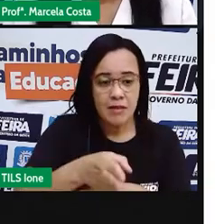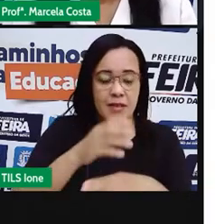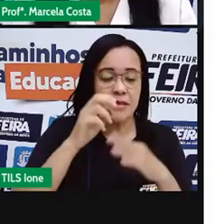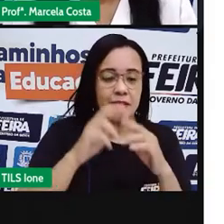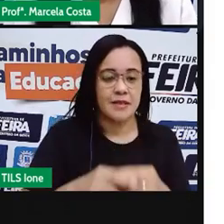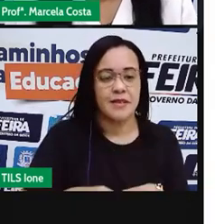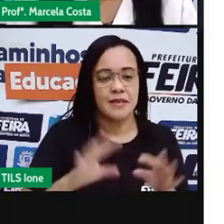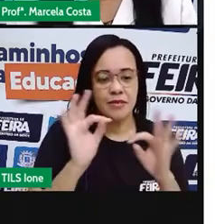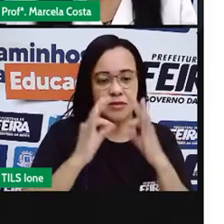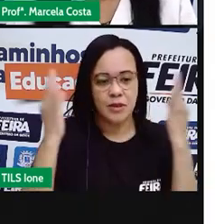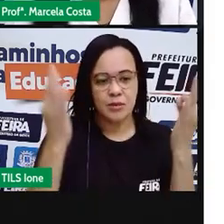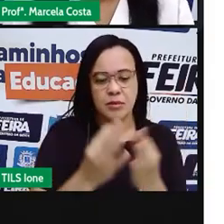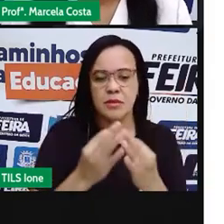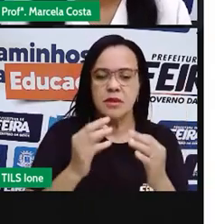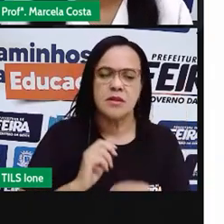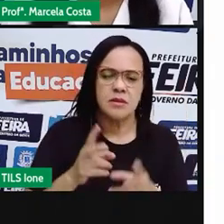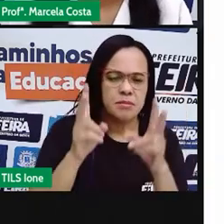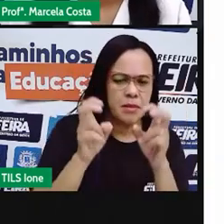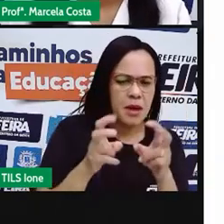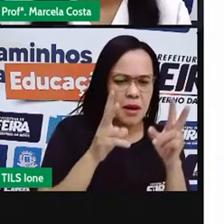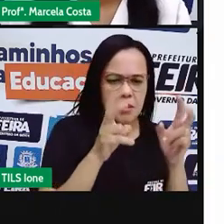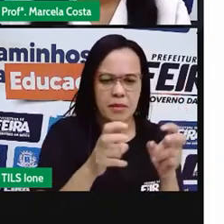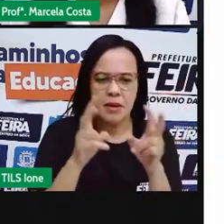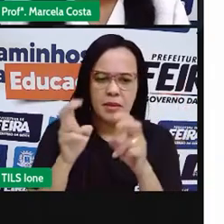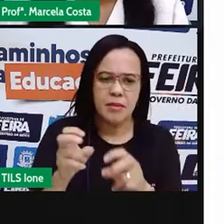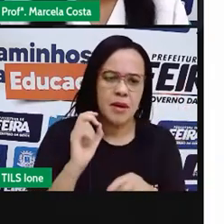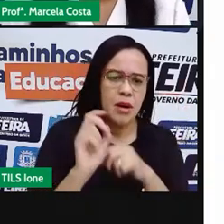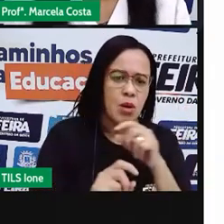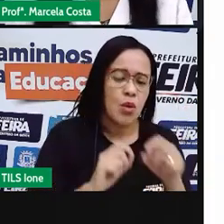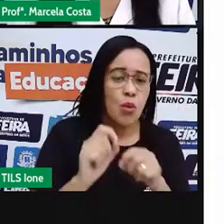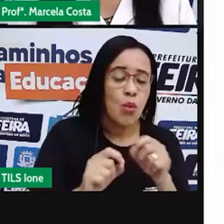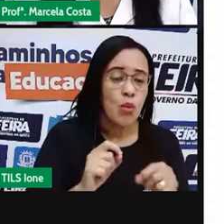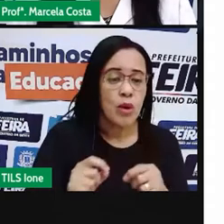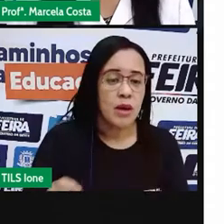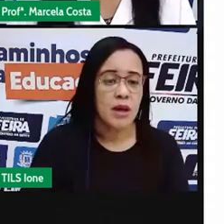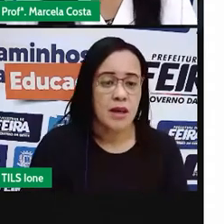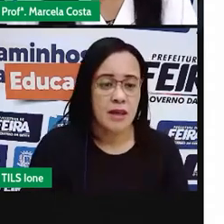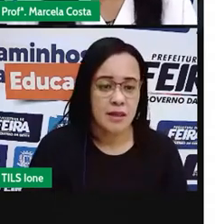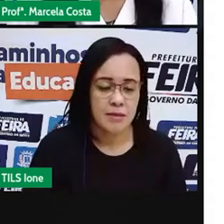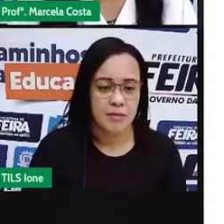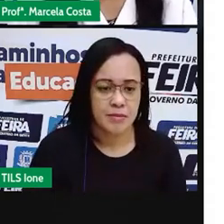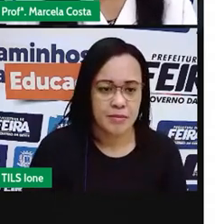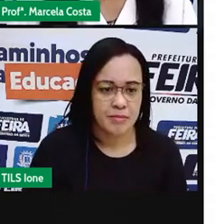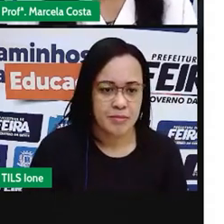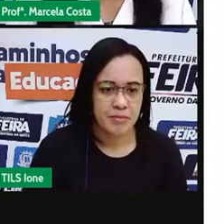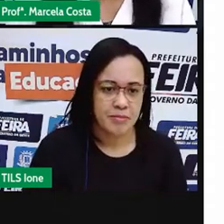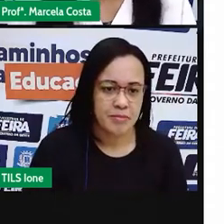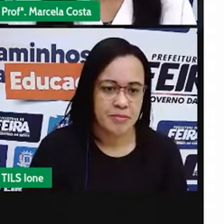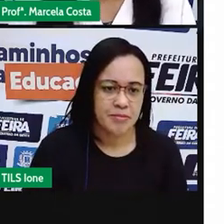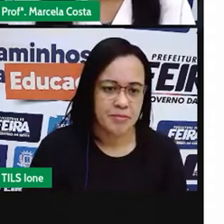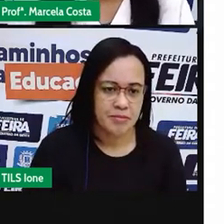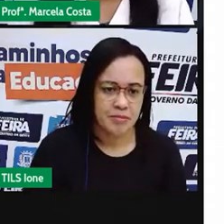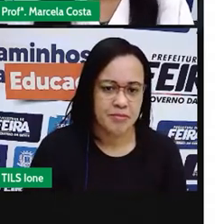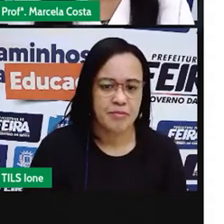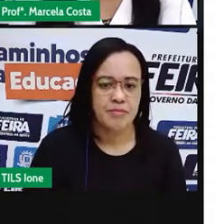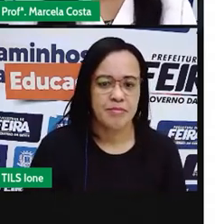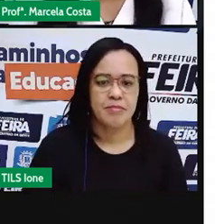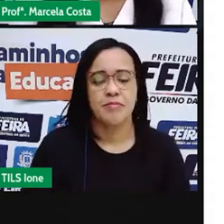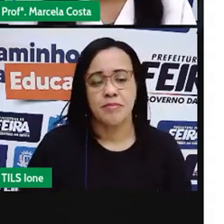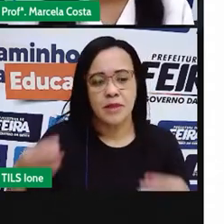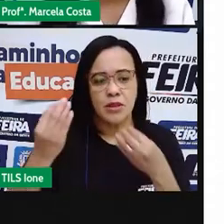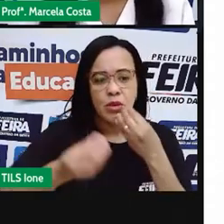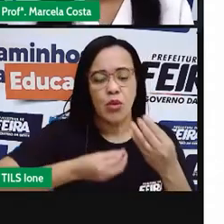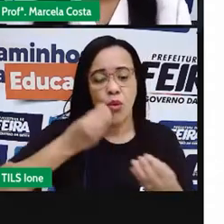você percebe que as pessoas estão com a felicidade em volta à mesa, então elas, para comer, elas usam palheres,